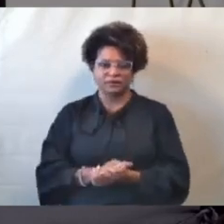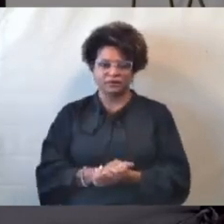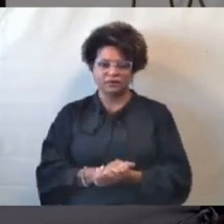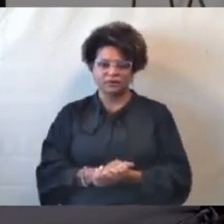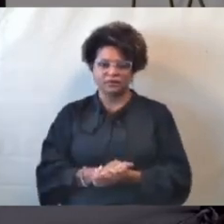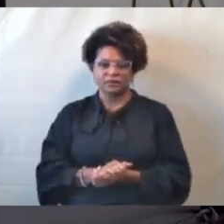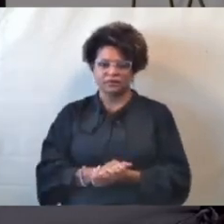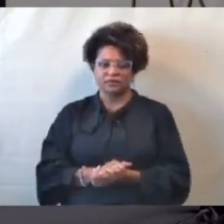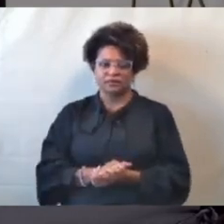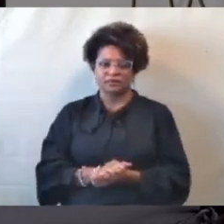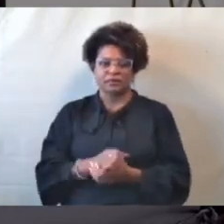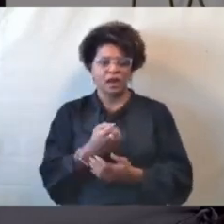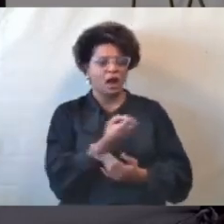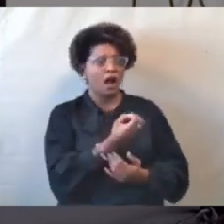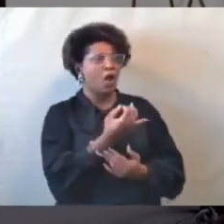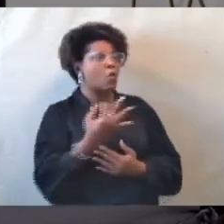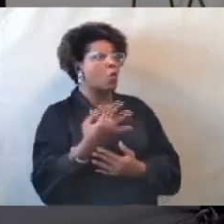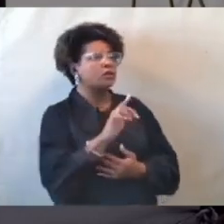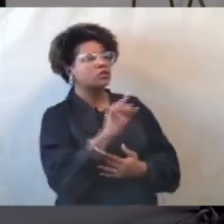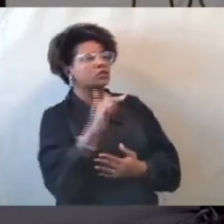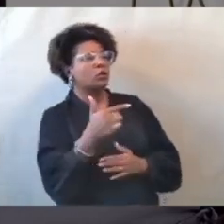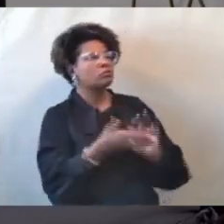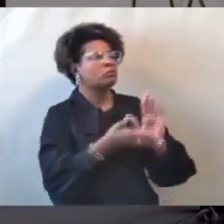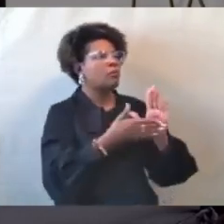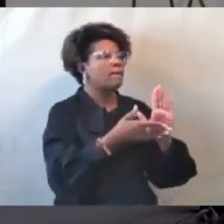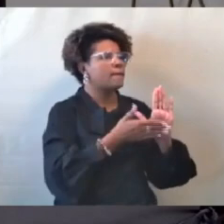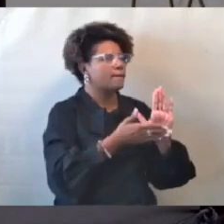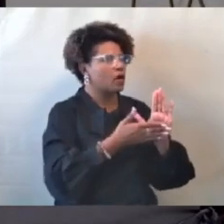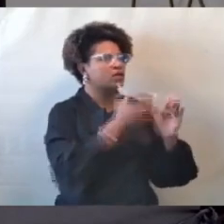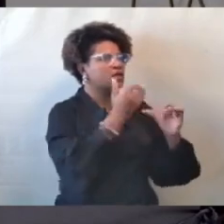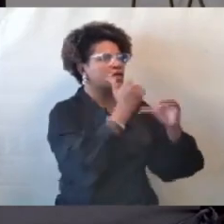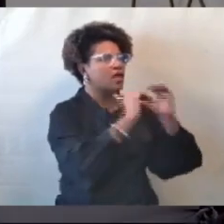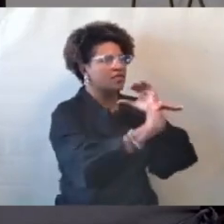Quantas outras propostas foram enviadas?